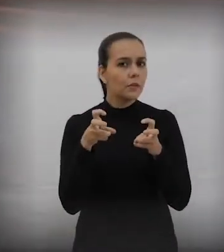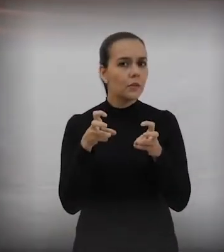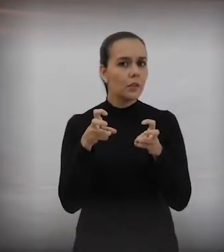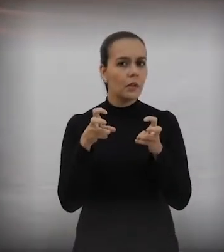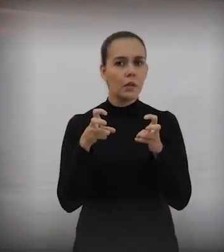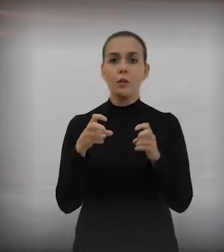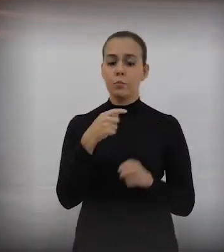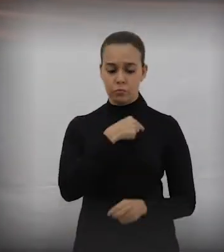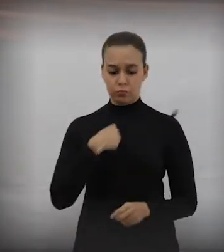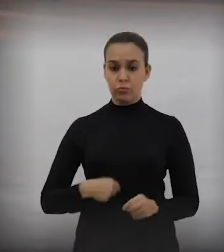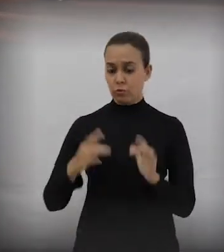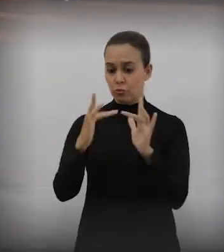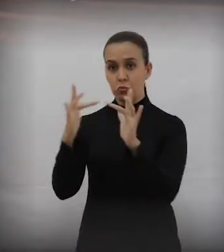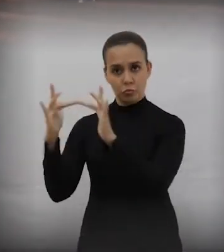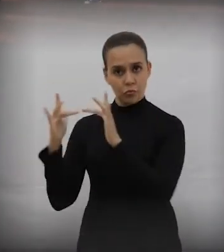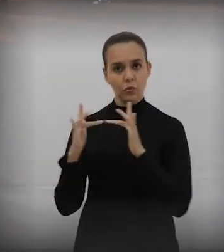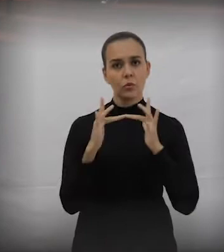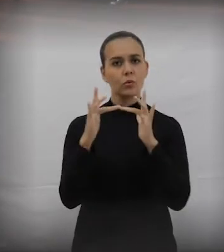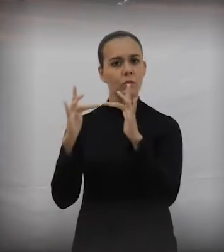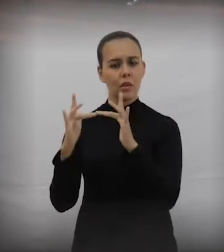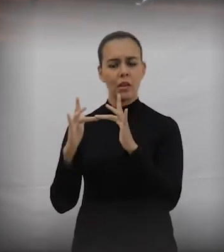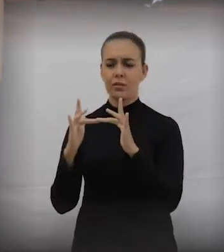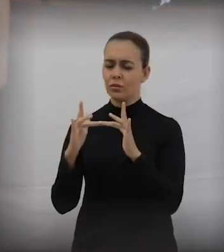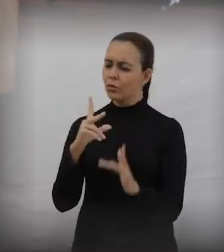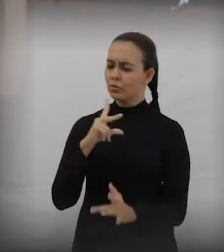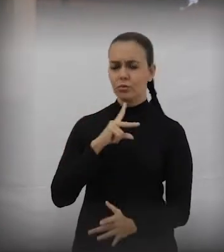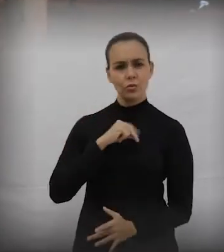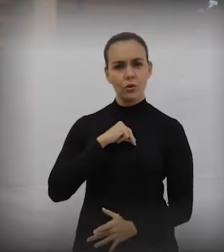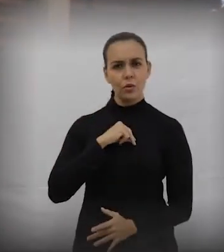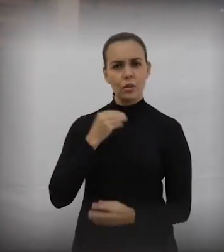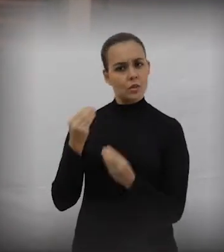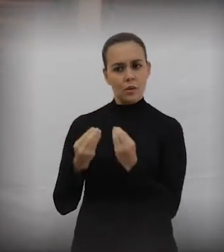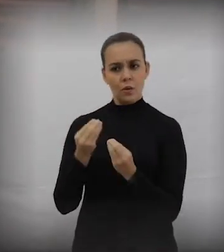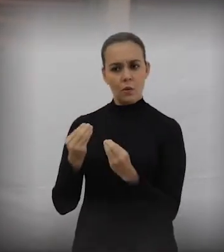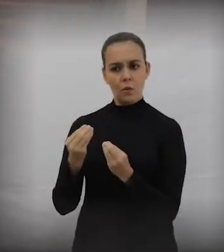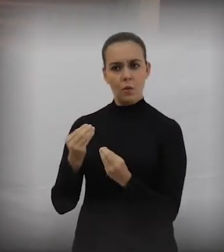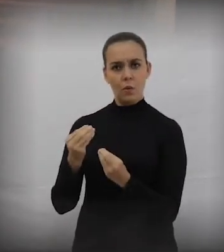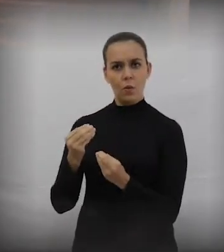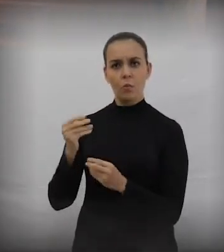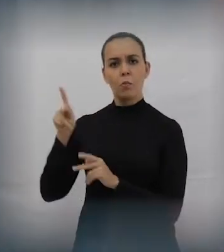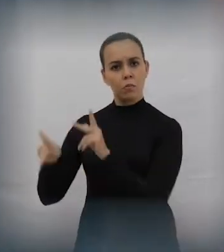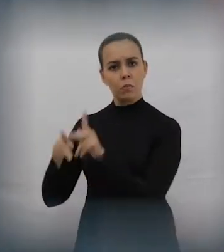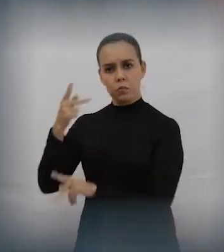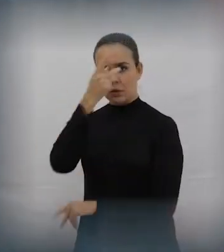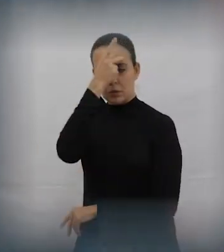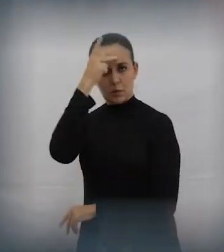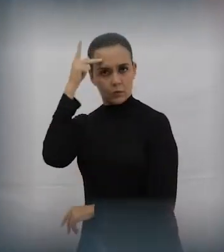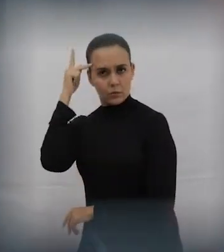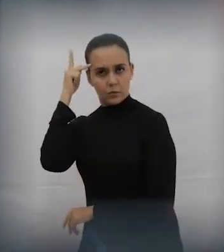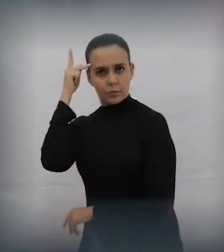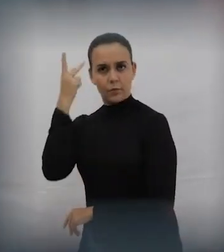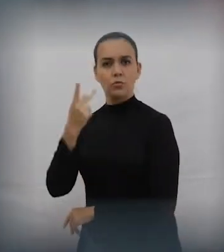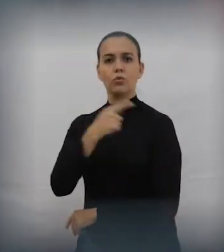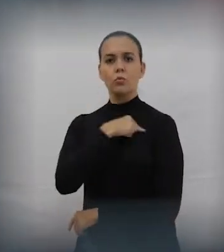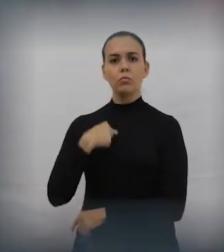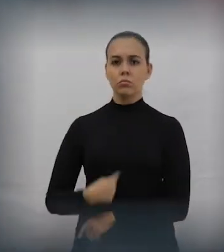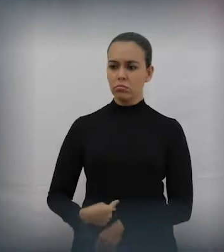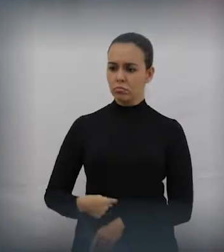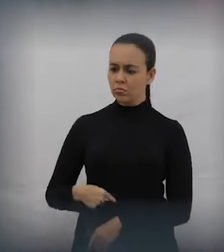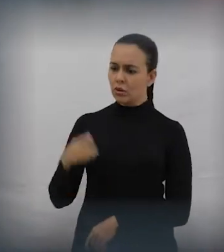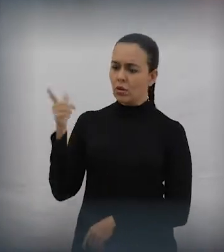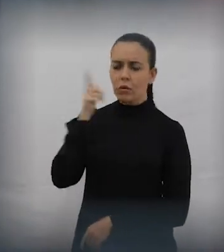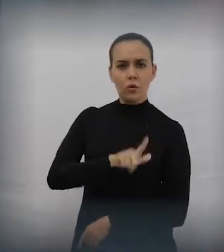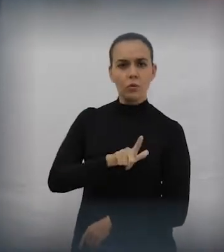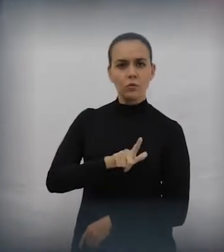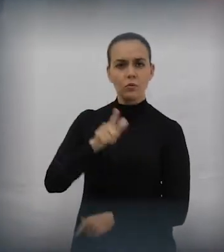A CIDADE NO BRASIL Para eles, a vida não é feita só de